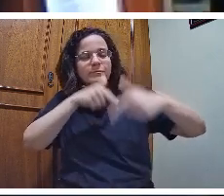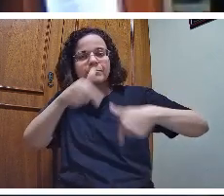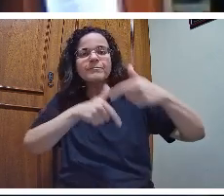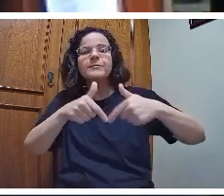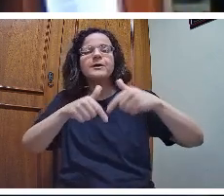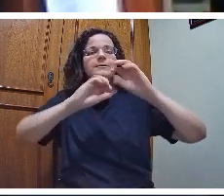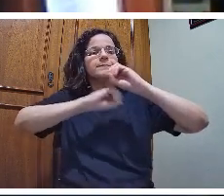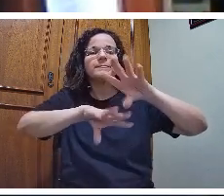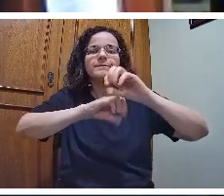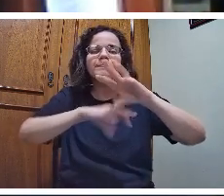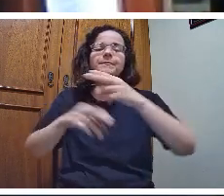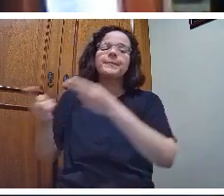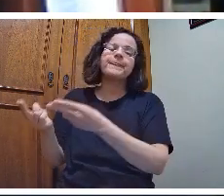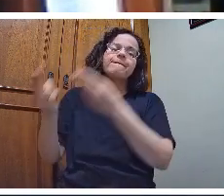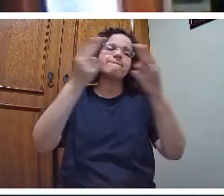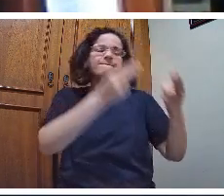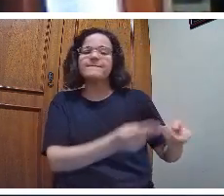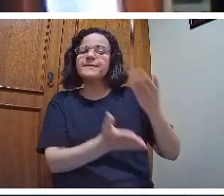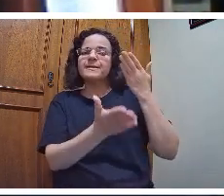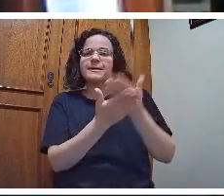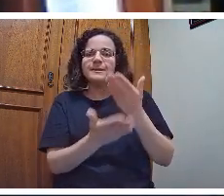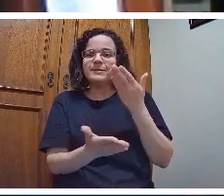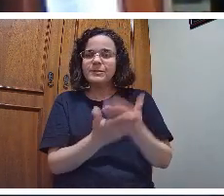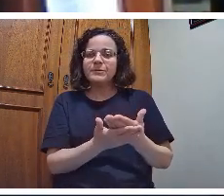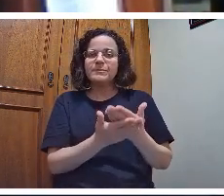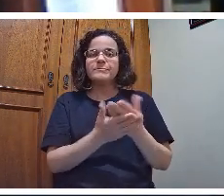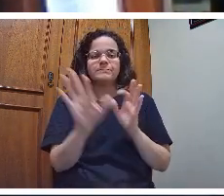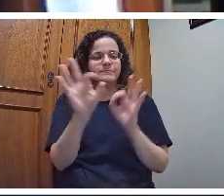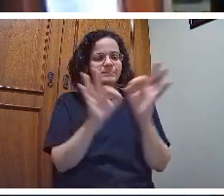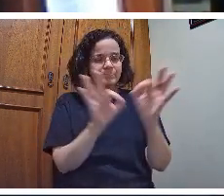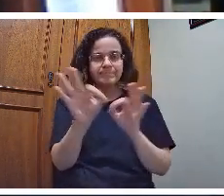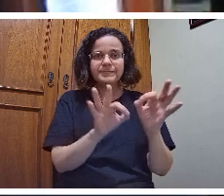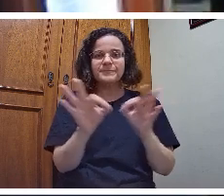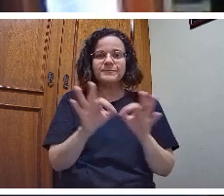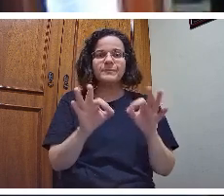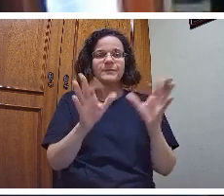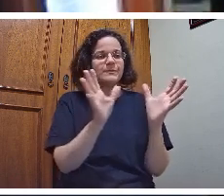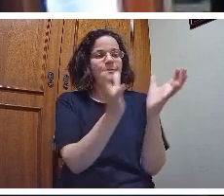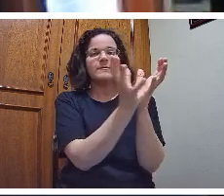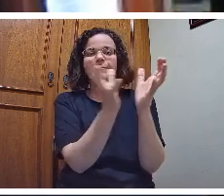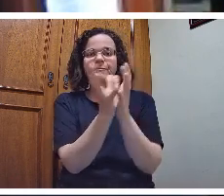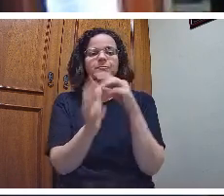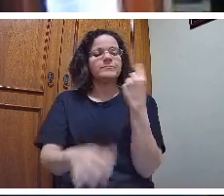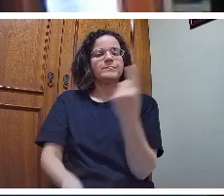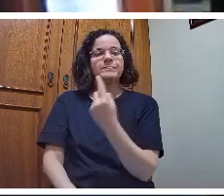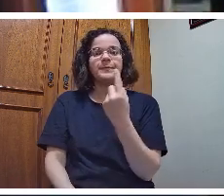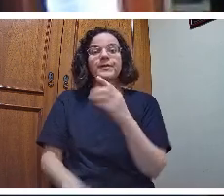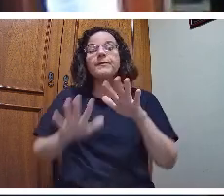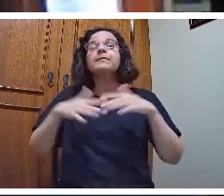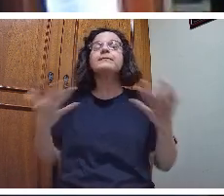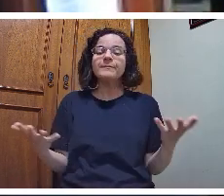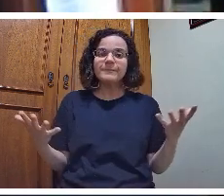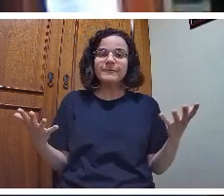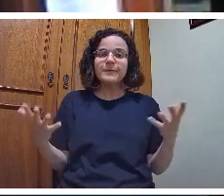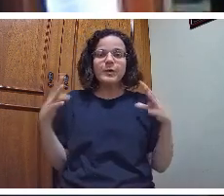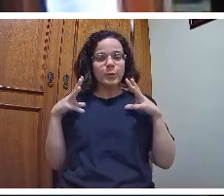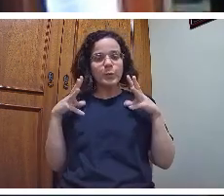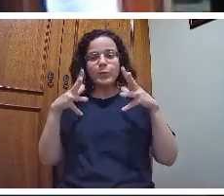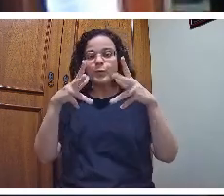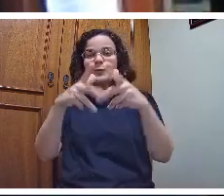aprendizagem, de visitas, de estudos, de elaboração em equipe individual. Ou seja,